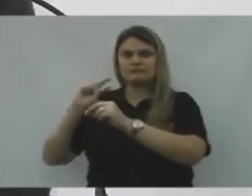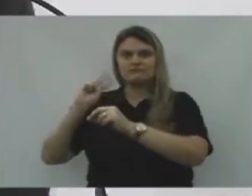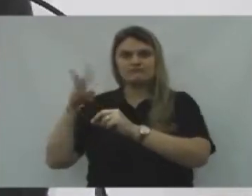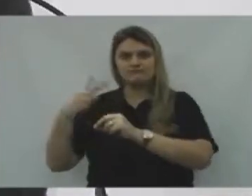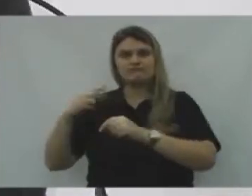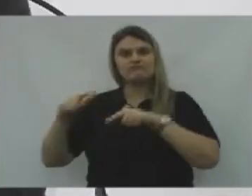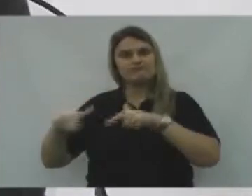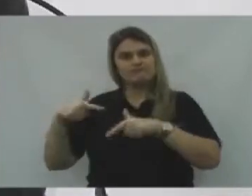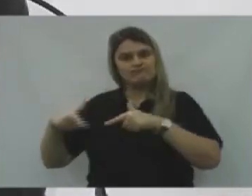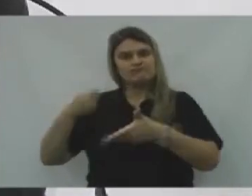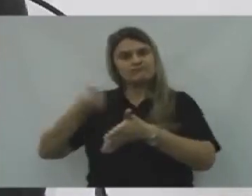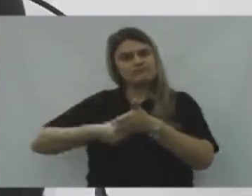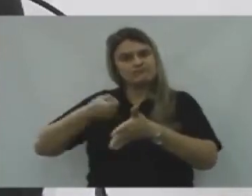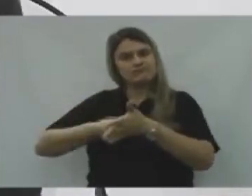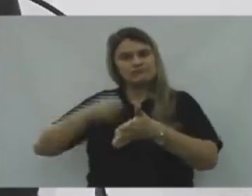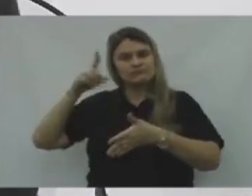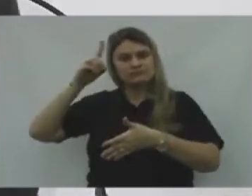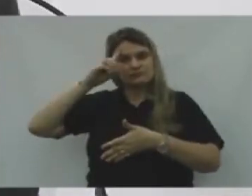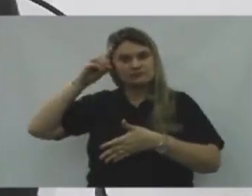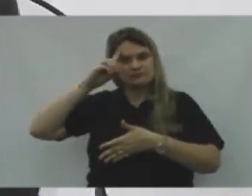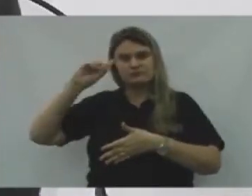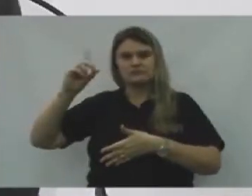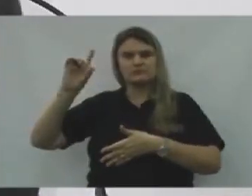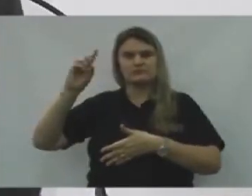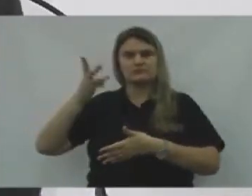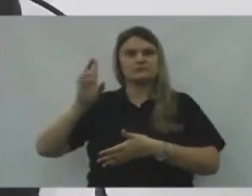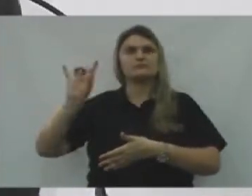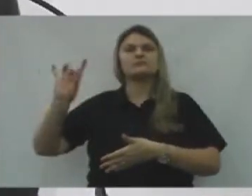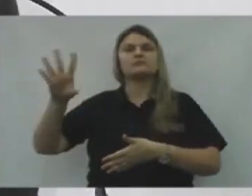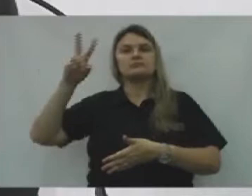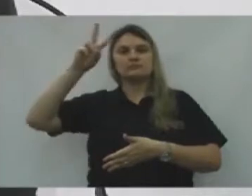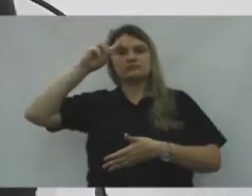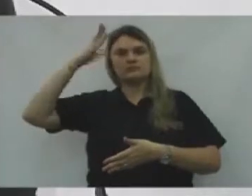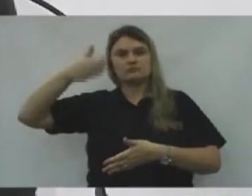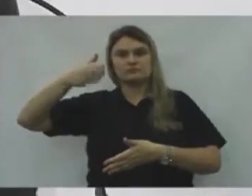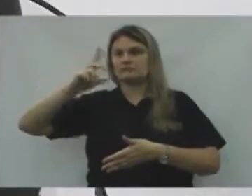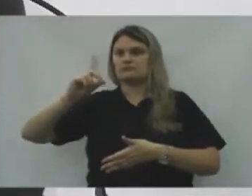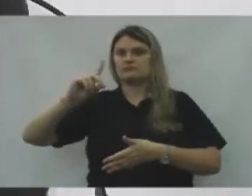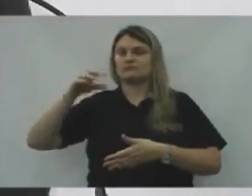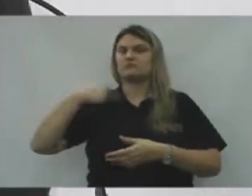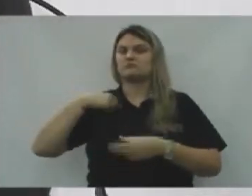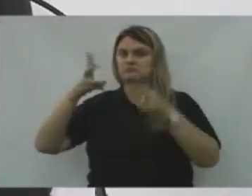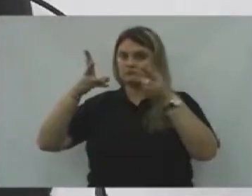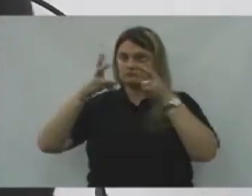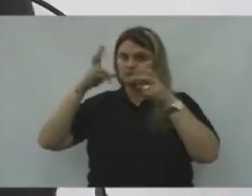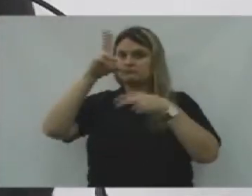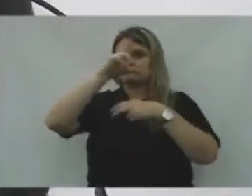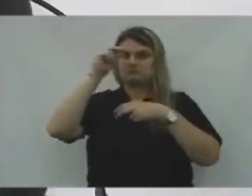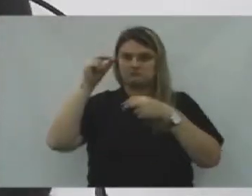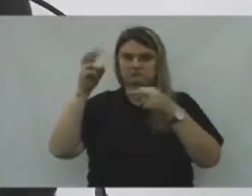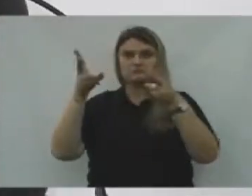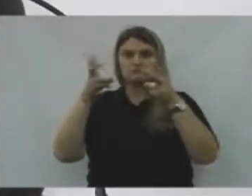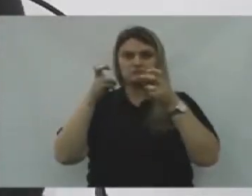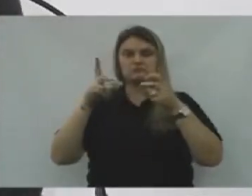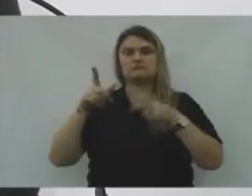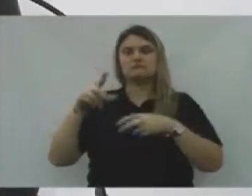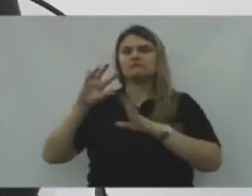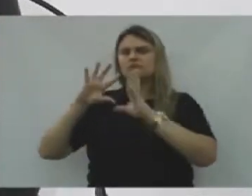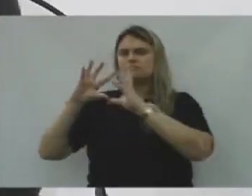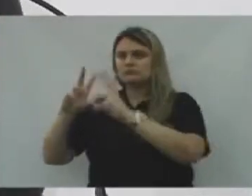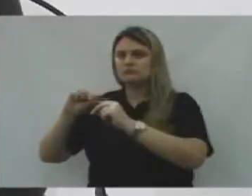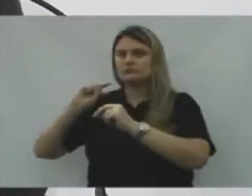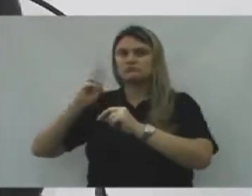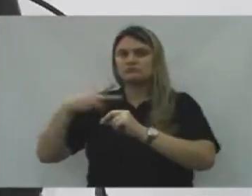tendo no dia a dia, Não só nas segundas-feiras, Mas eu percebo, a Prefeitura inteira, O empenho de